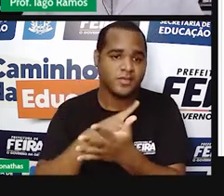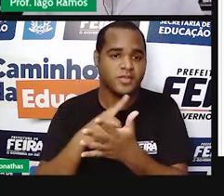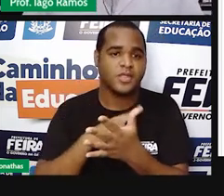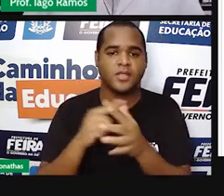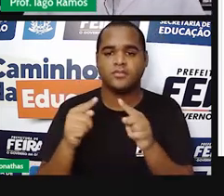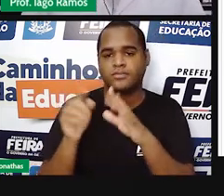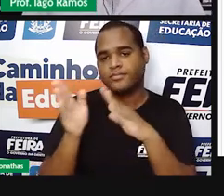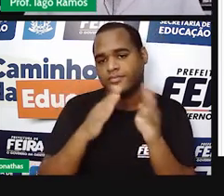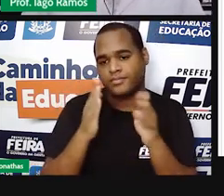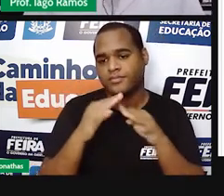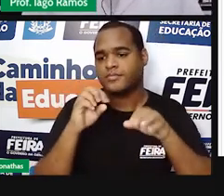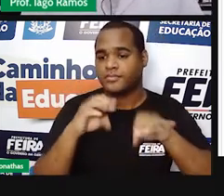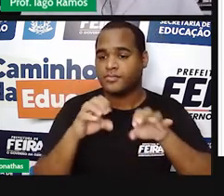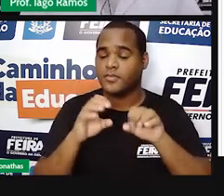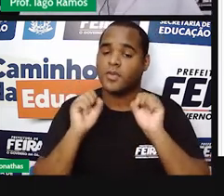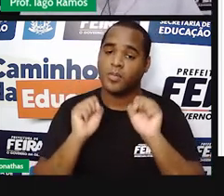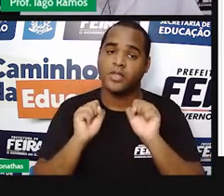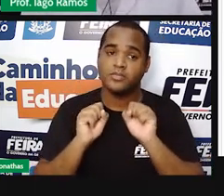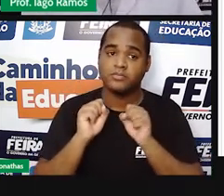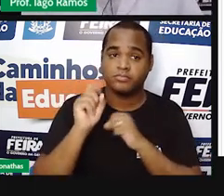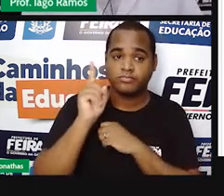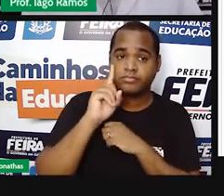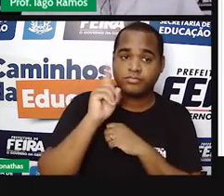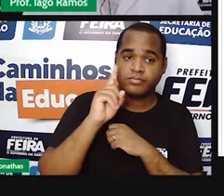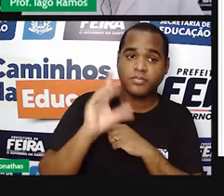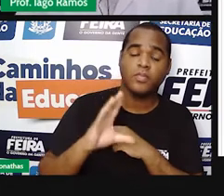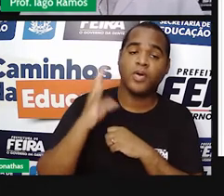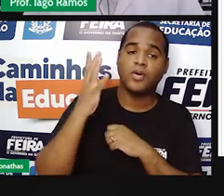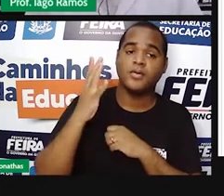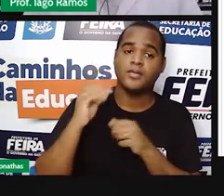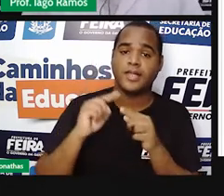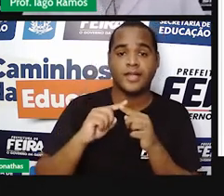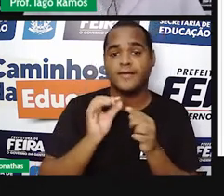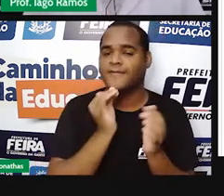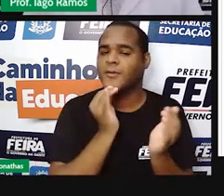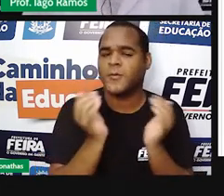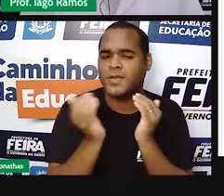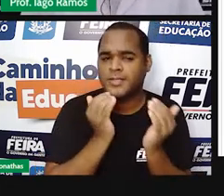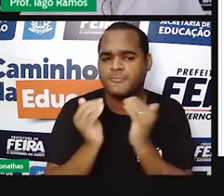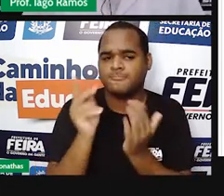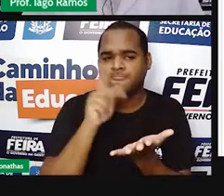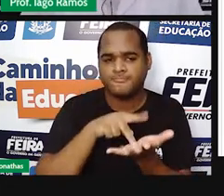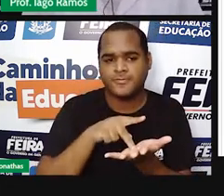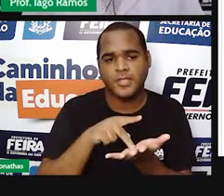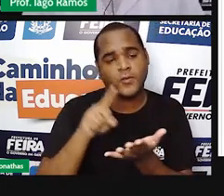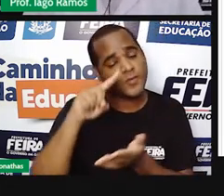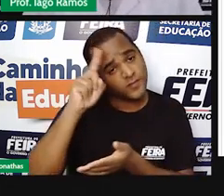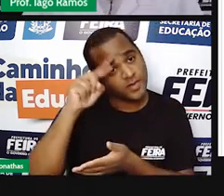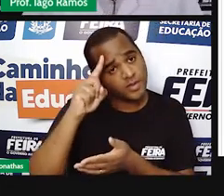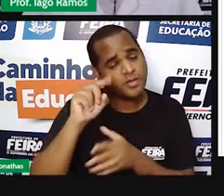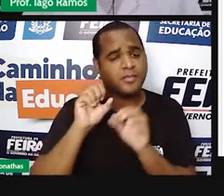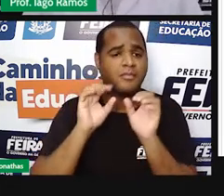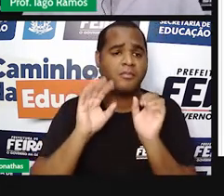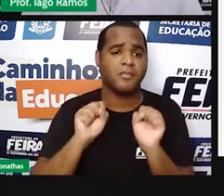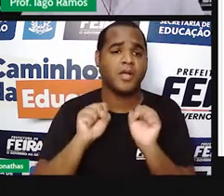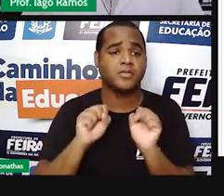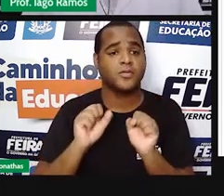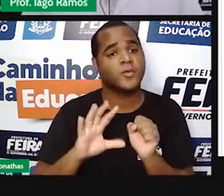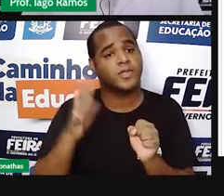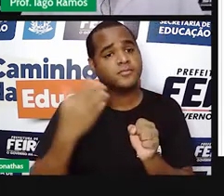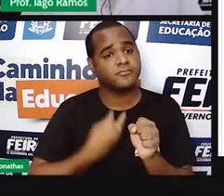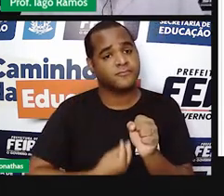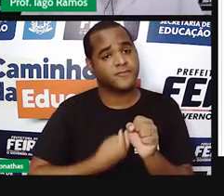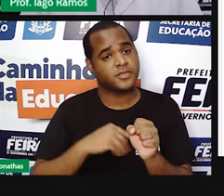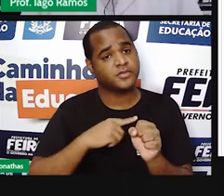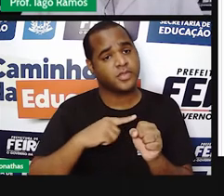a aula, né? Podem ser situações hipotéticas, situações inventadas, né? Mas